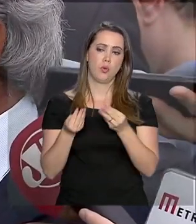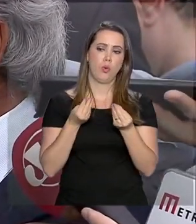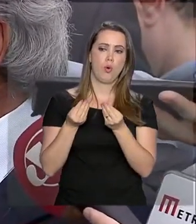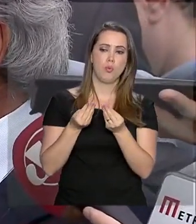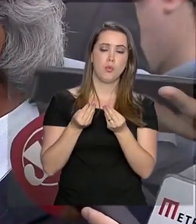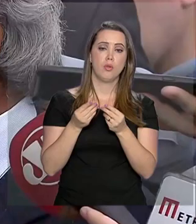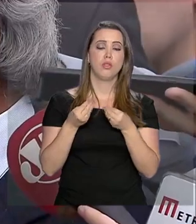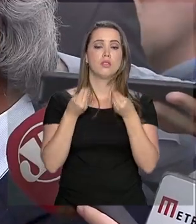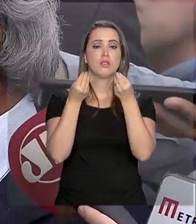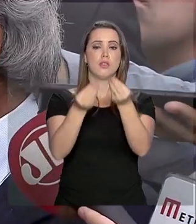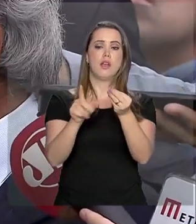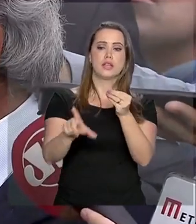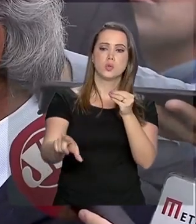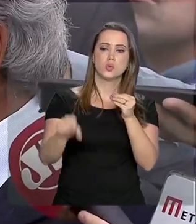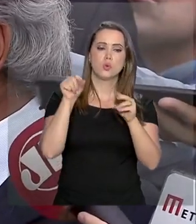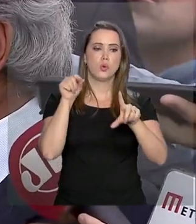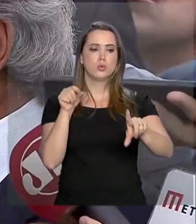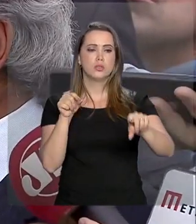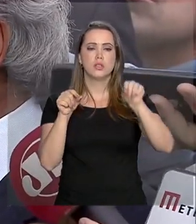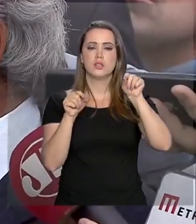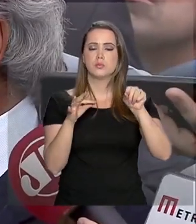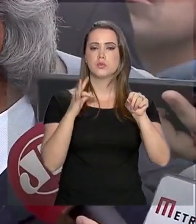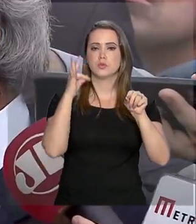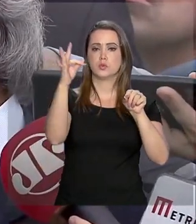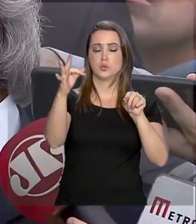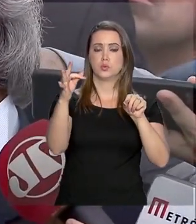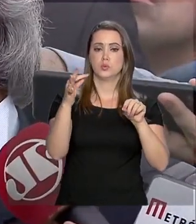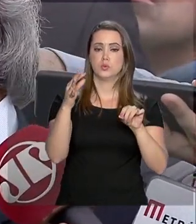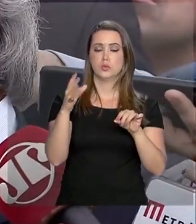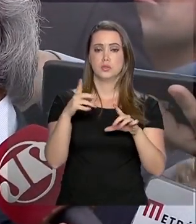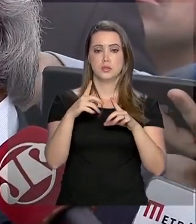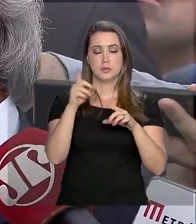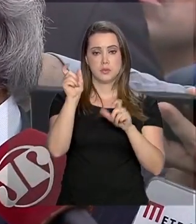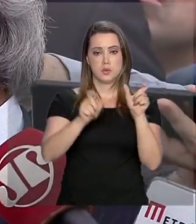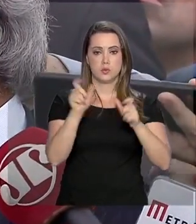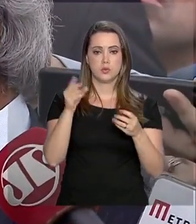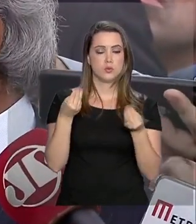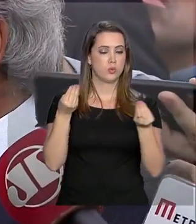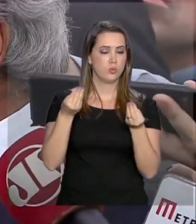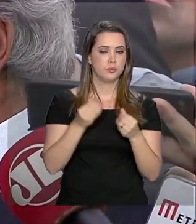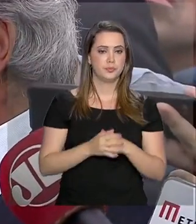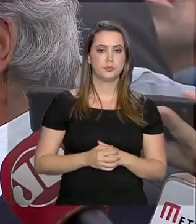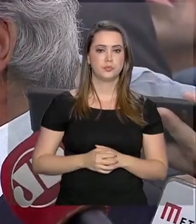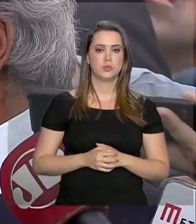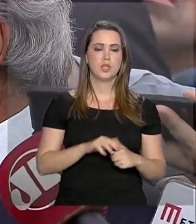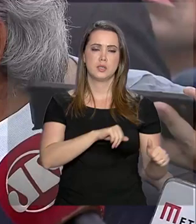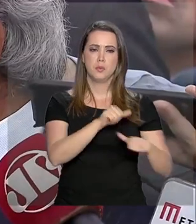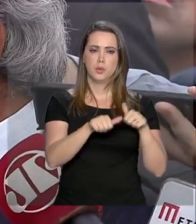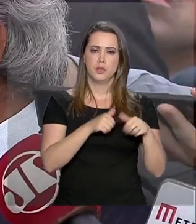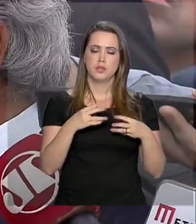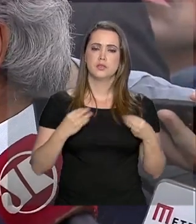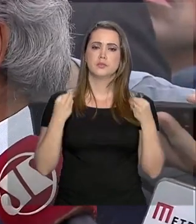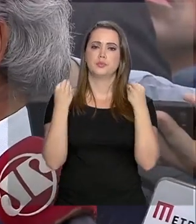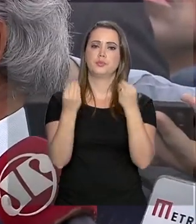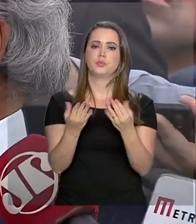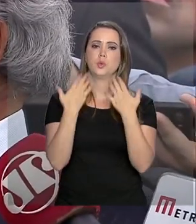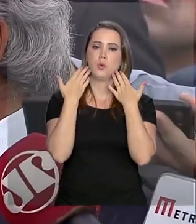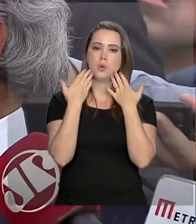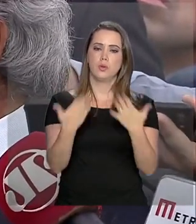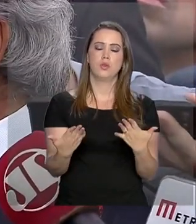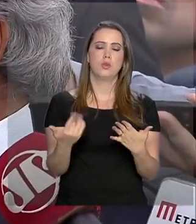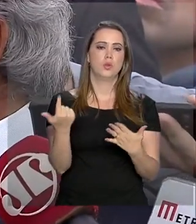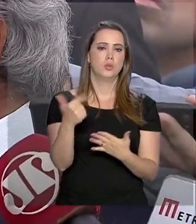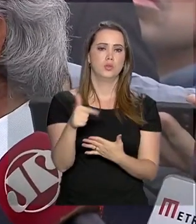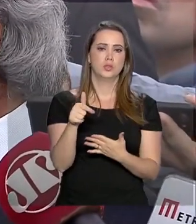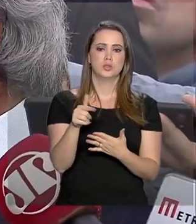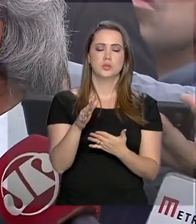opções para futuras gerações. Agora, vejam bem, essa reforma que nós encaminhamos, ela não